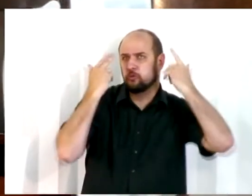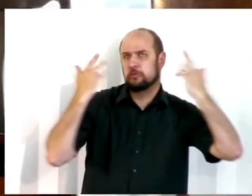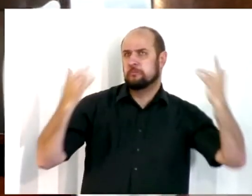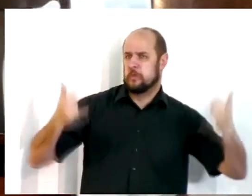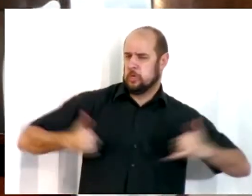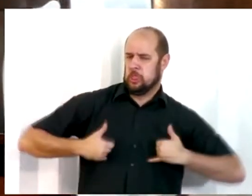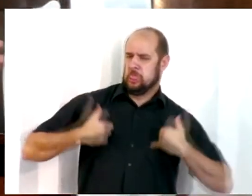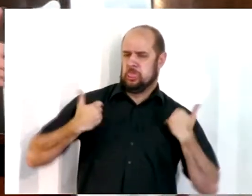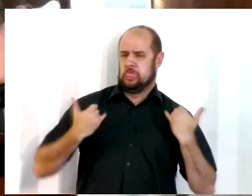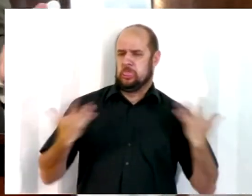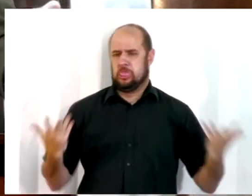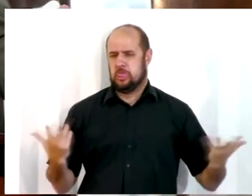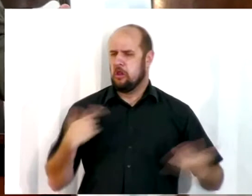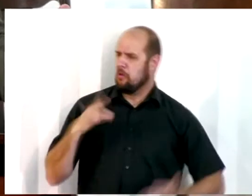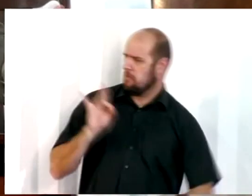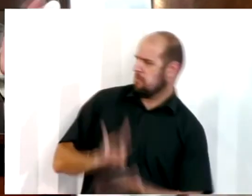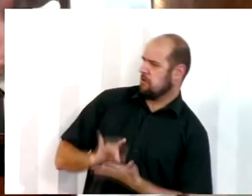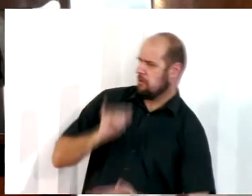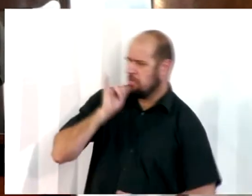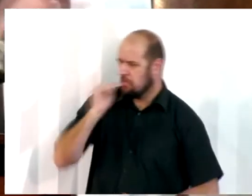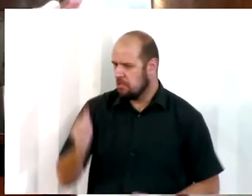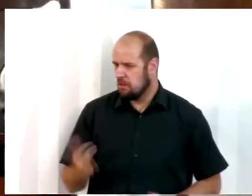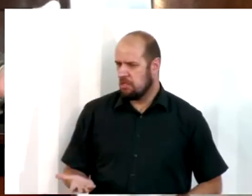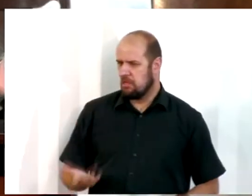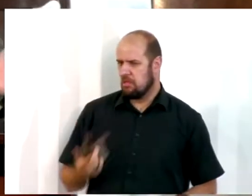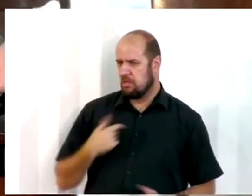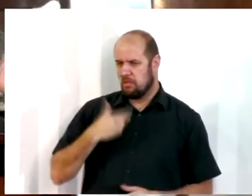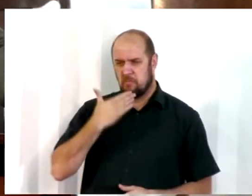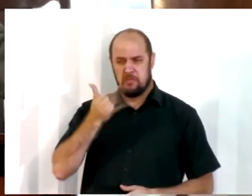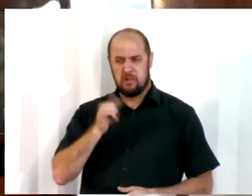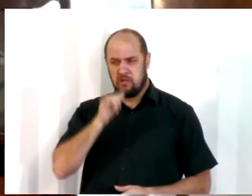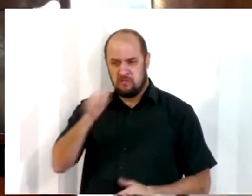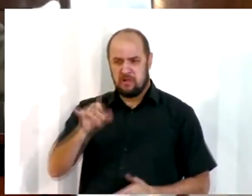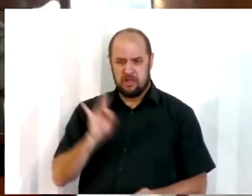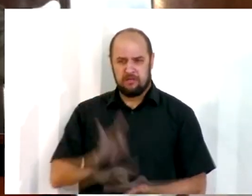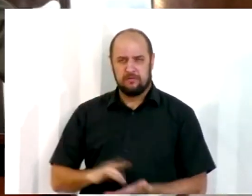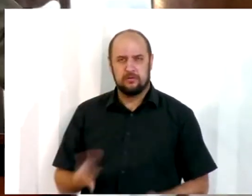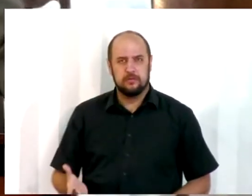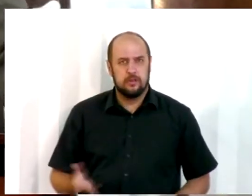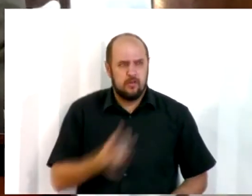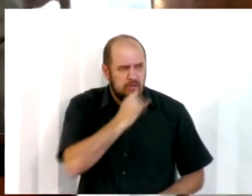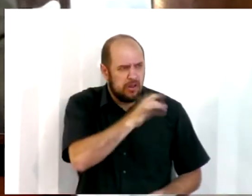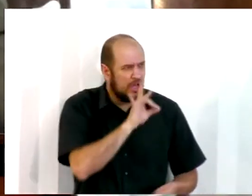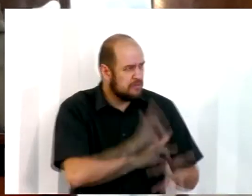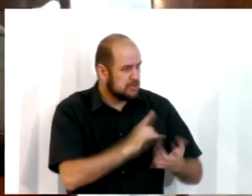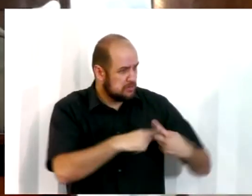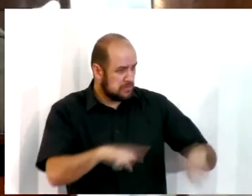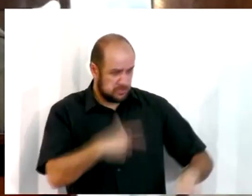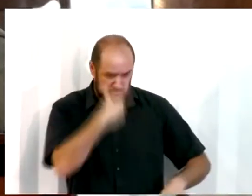abafando, sou sincero pastor, prefiro falar a verdade, mas que adianta você ser sincero para continuar errado?